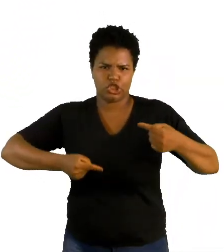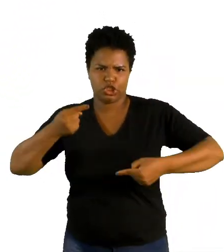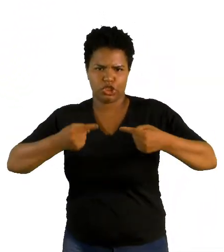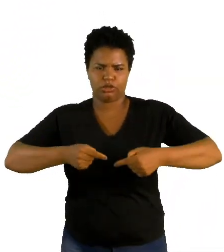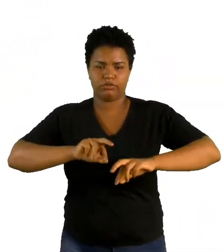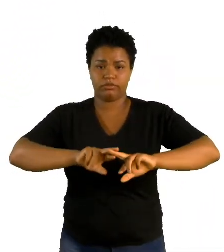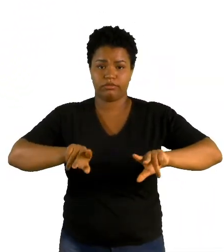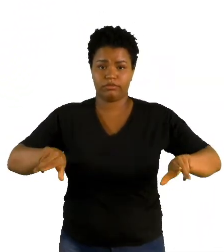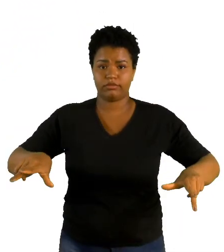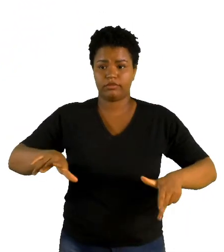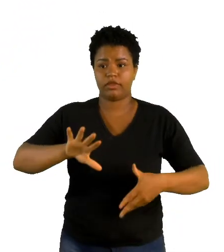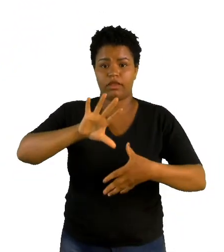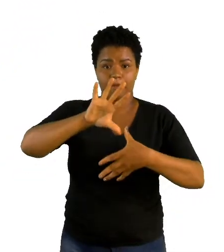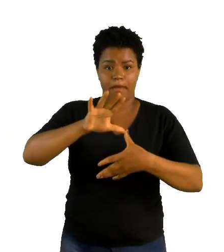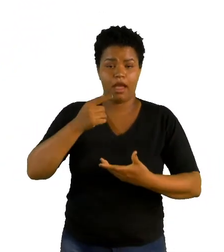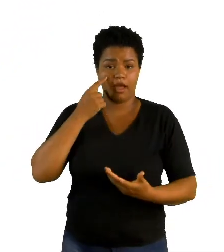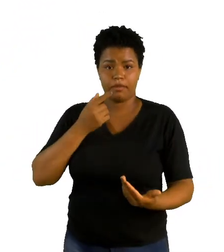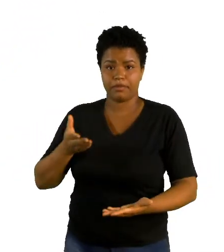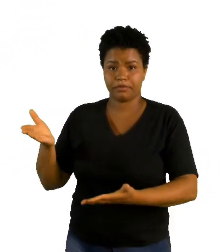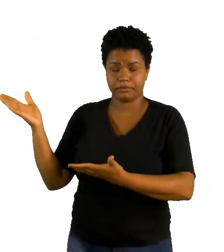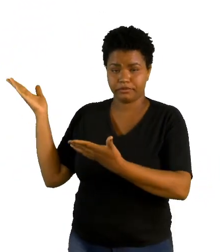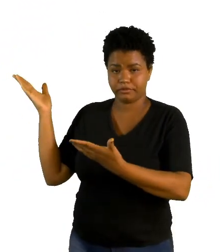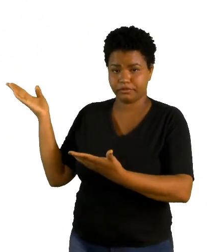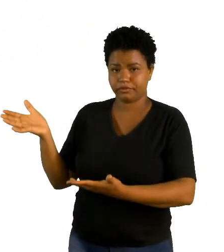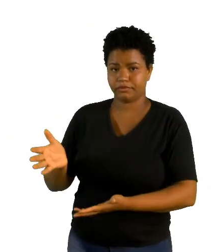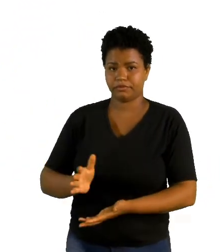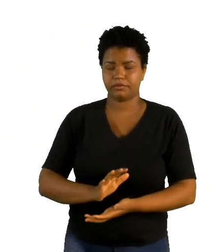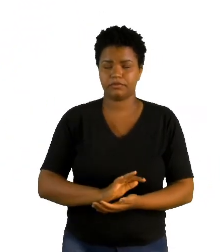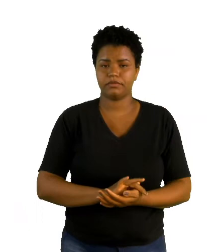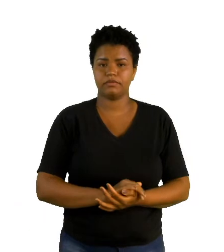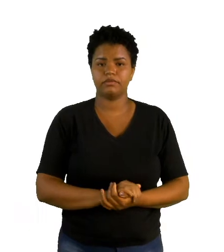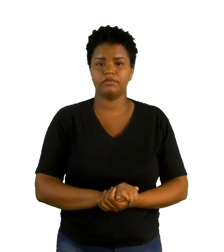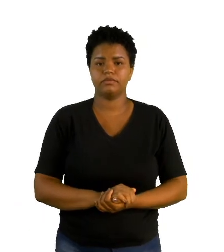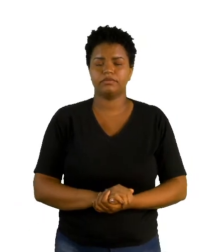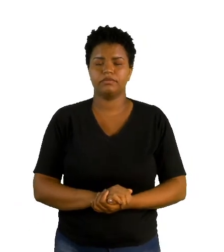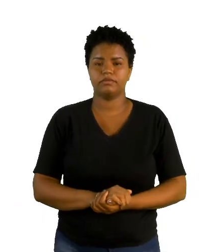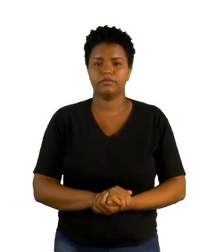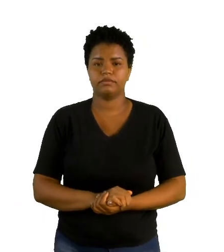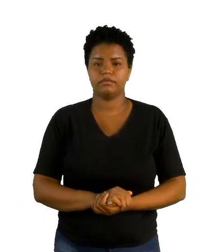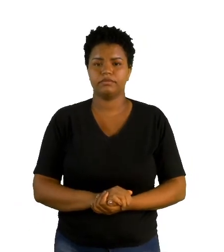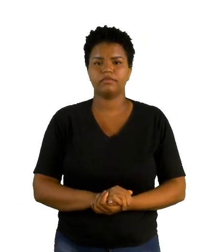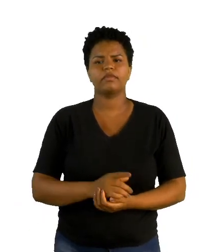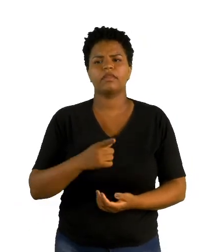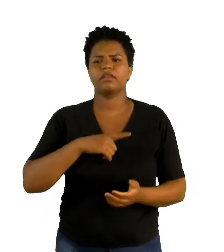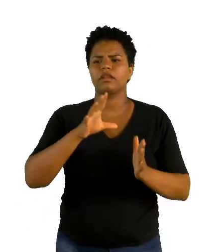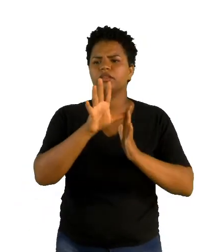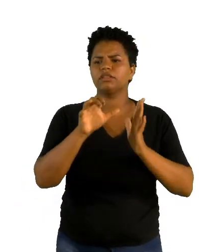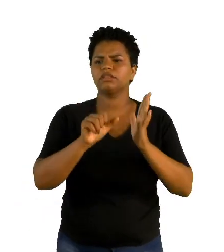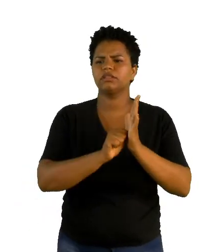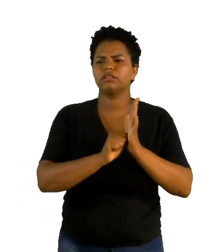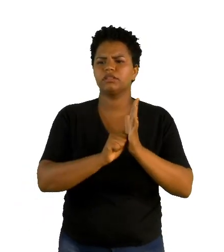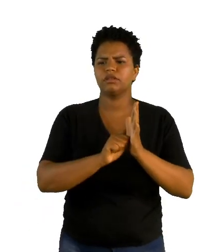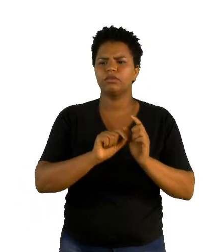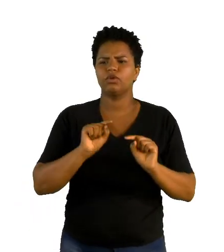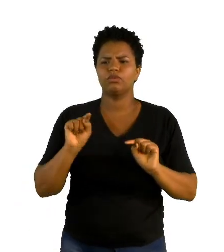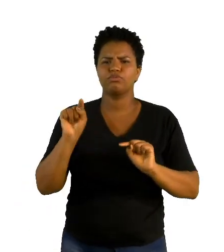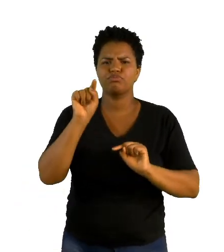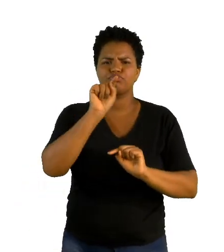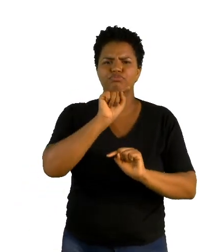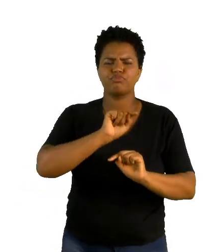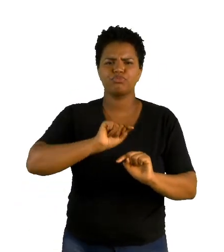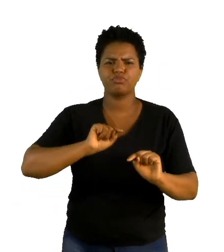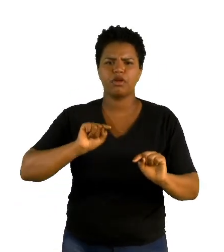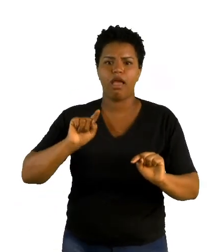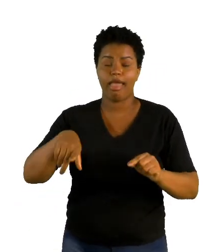No nosso mapa, na nossa próxima, no nosso slide, ele tem lá um símbolozinho. Todo símbolozinho que aparecer é um símbolo de um